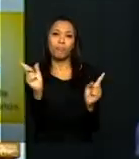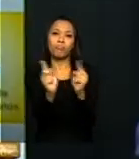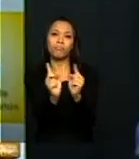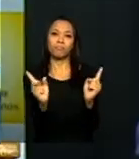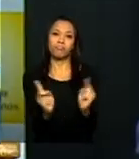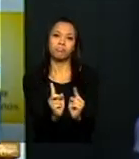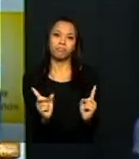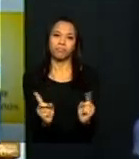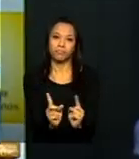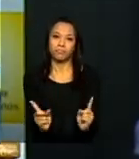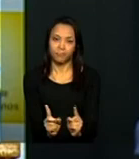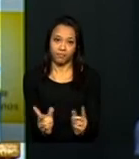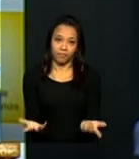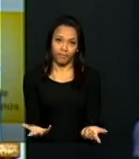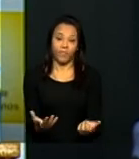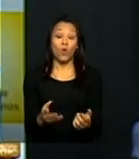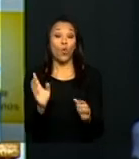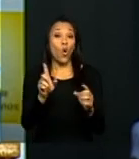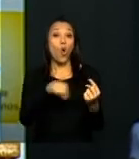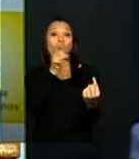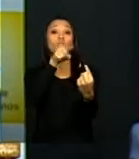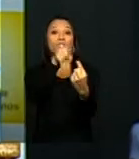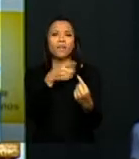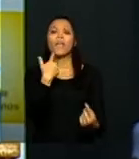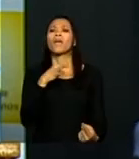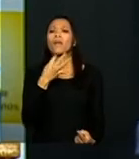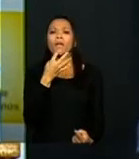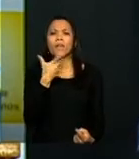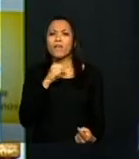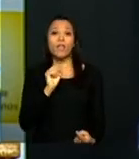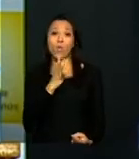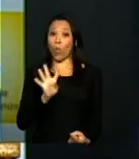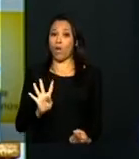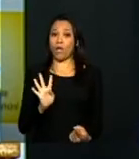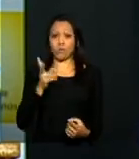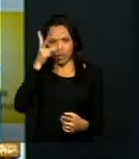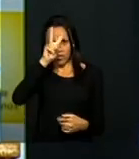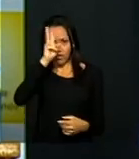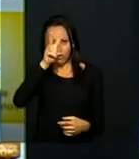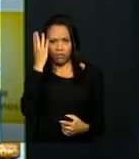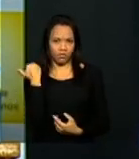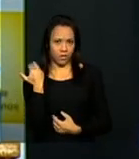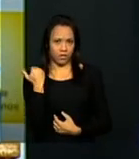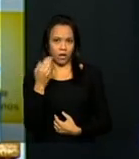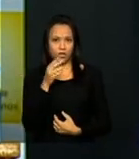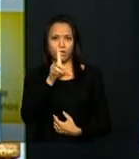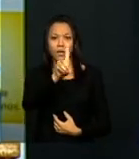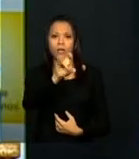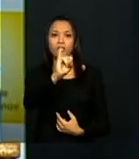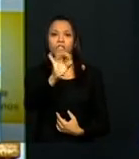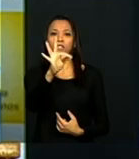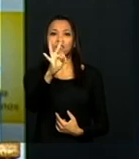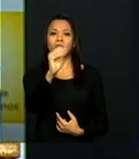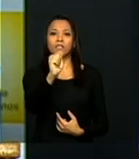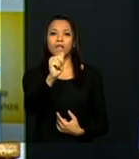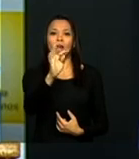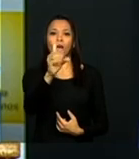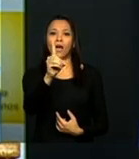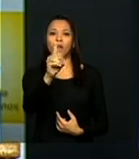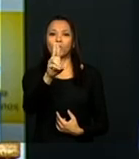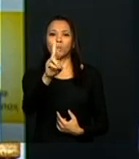objetivo é falar com quem não conhece a história. O objetivo é subsidiar